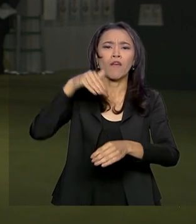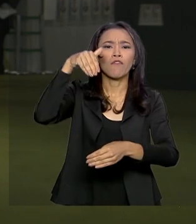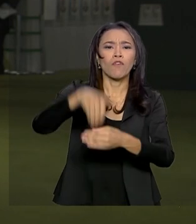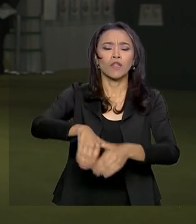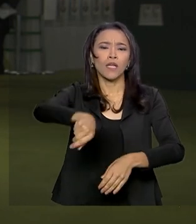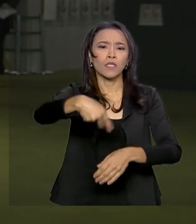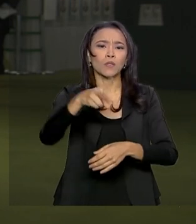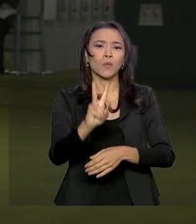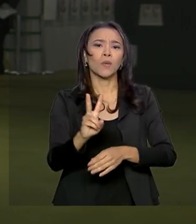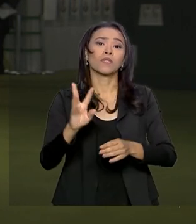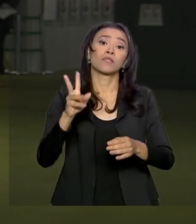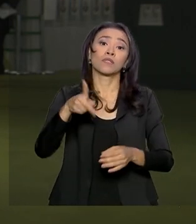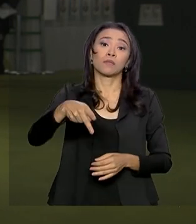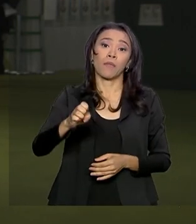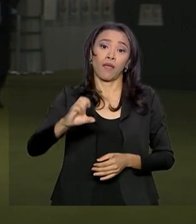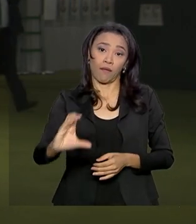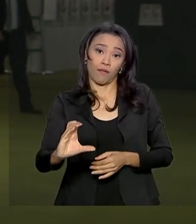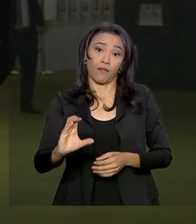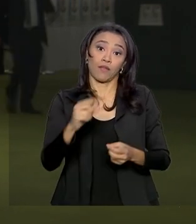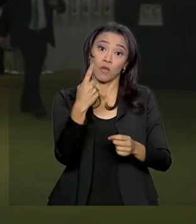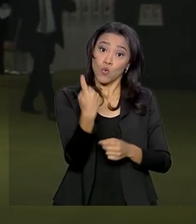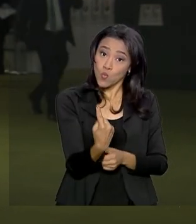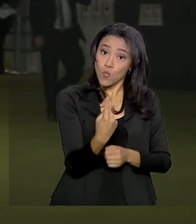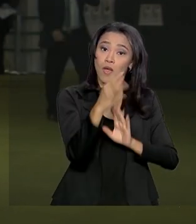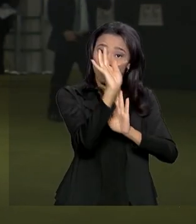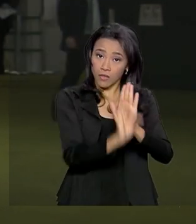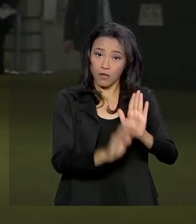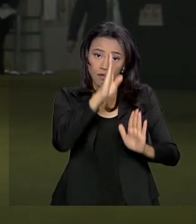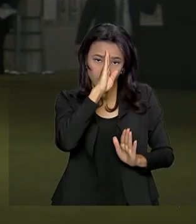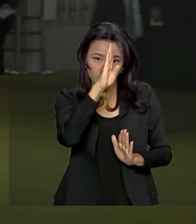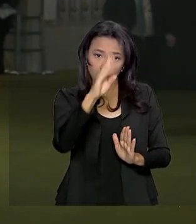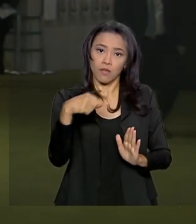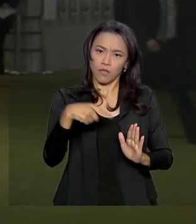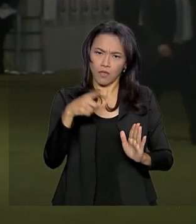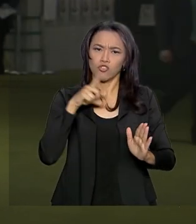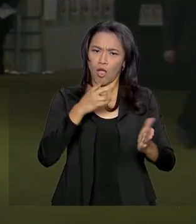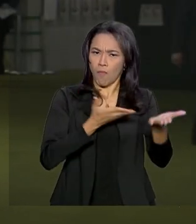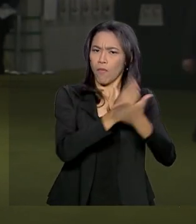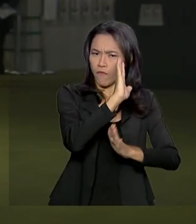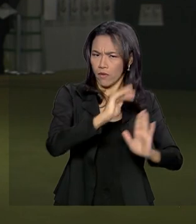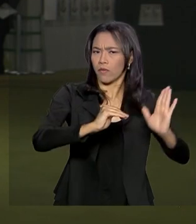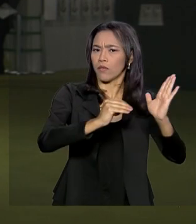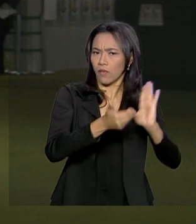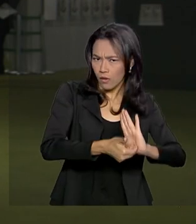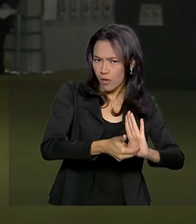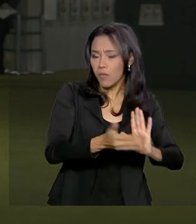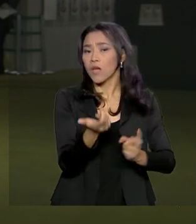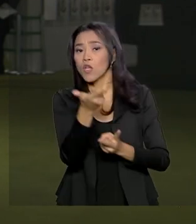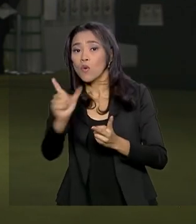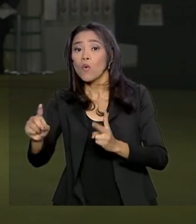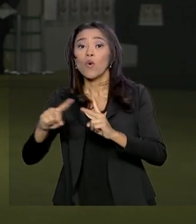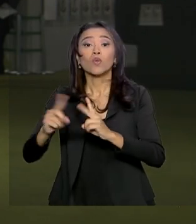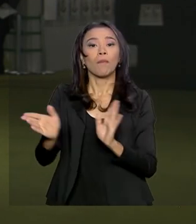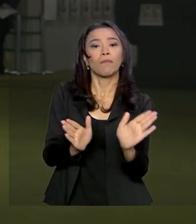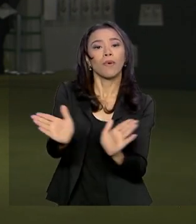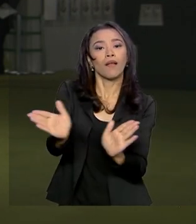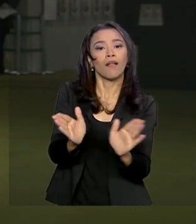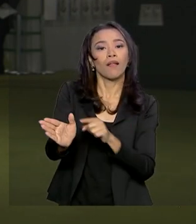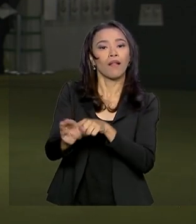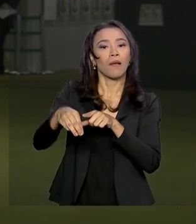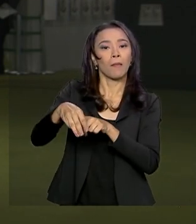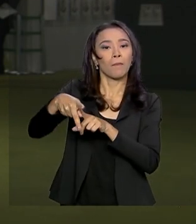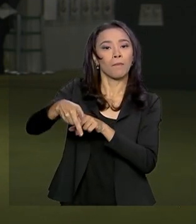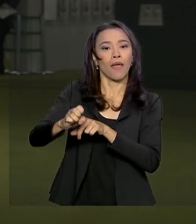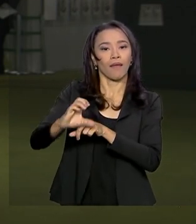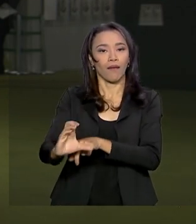Reforma da Previdência. Uma delas é o texto principal, que tem como base o texto aprovado na Câmara, e o outro é a PEC paralela, que inclui